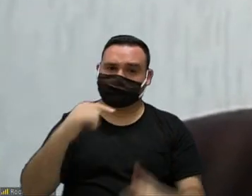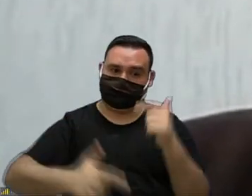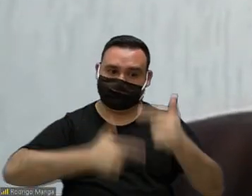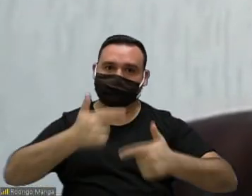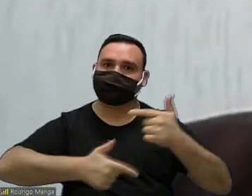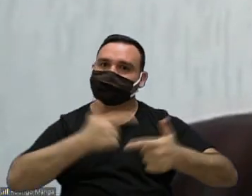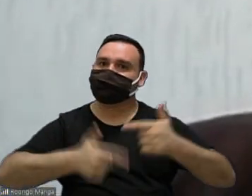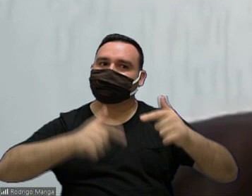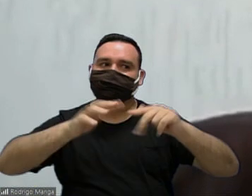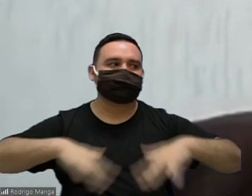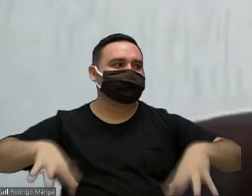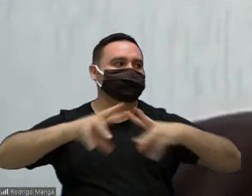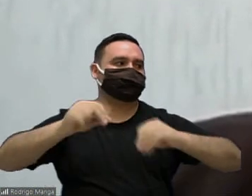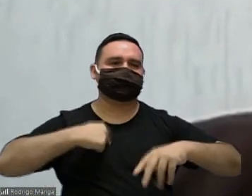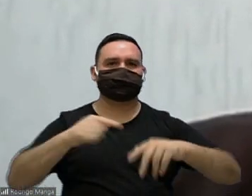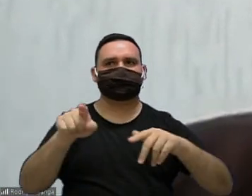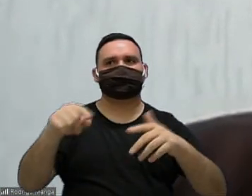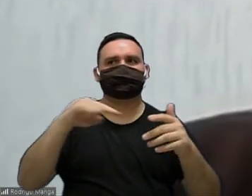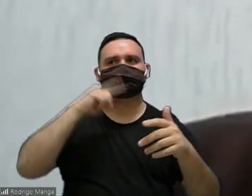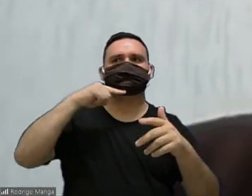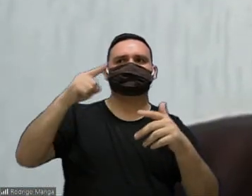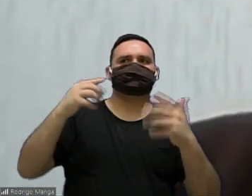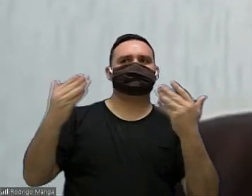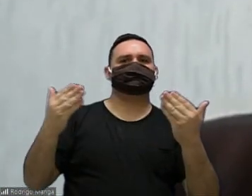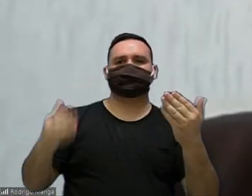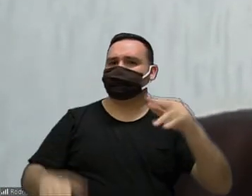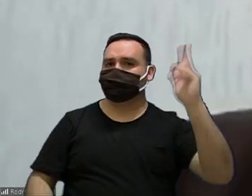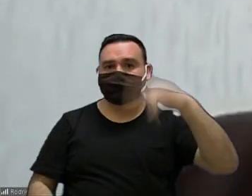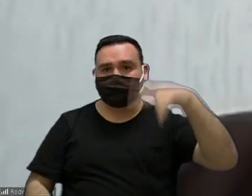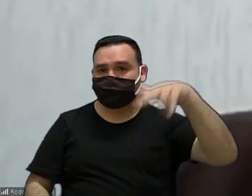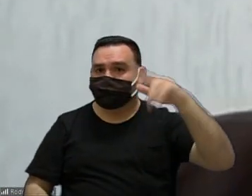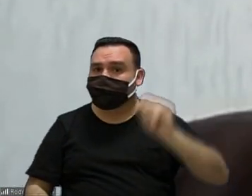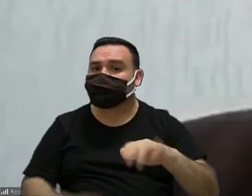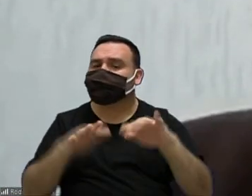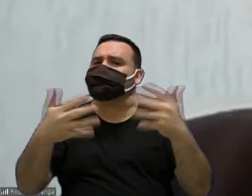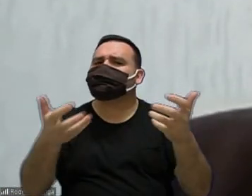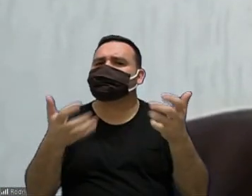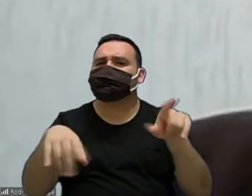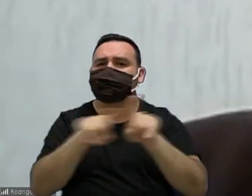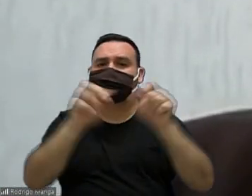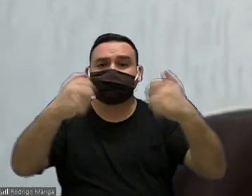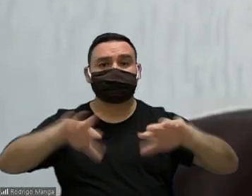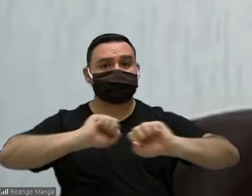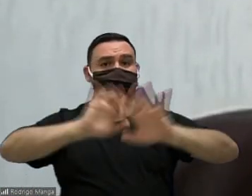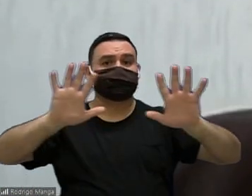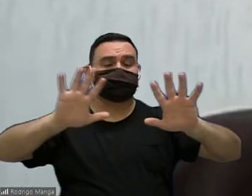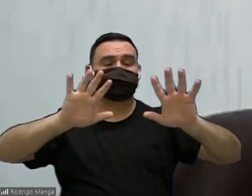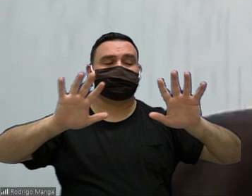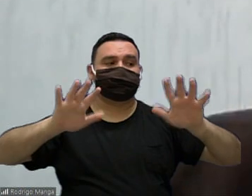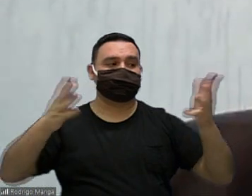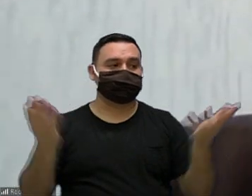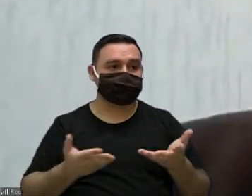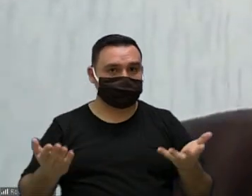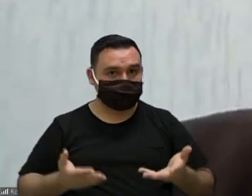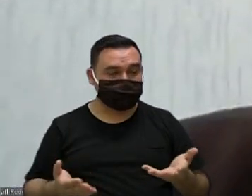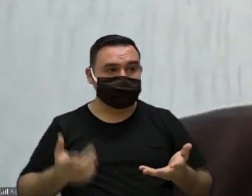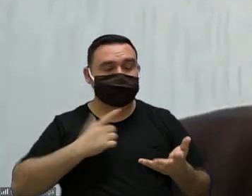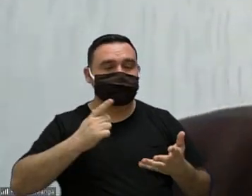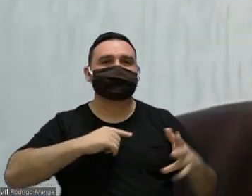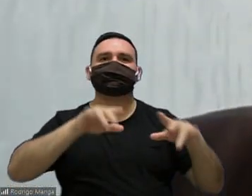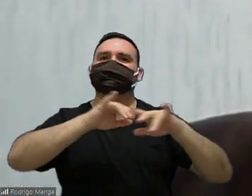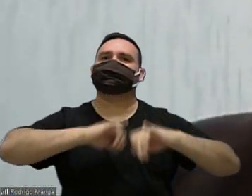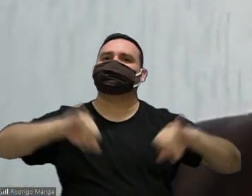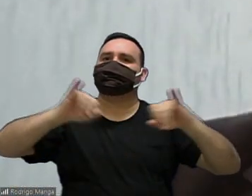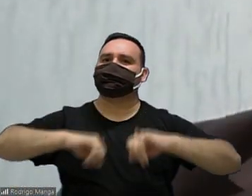jamais iria desconfiar da tua palavra então é isso acho que a gente poder esclarecer isso trazer dar